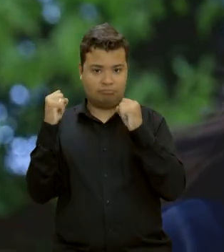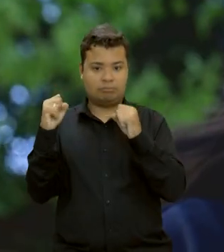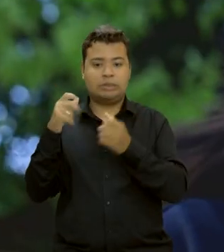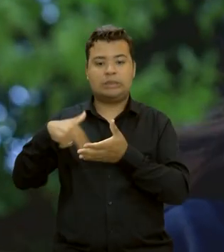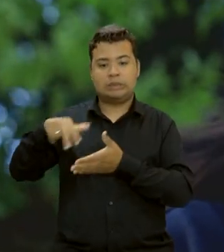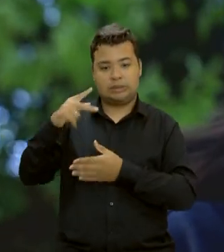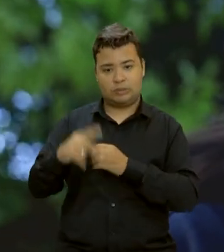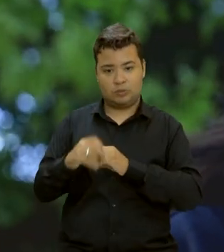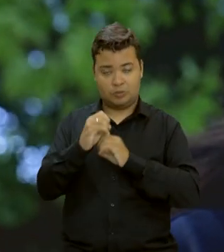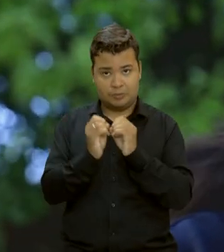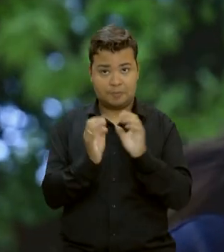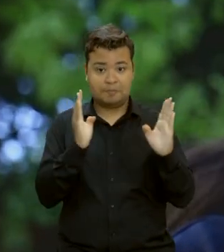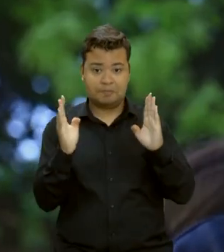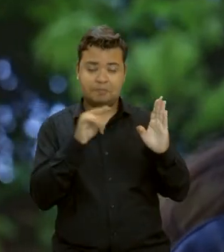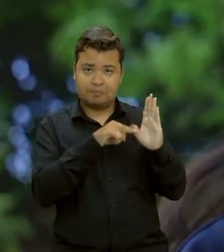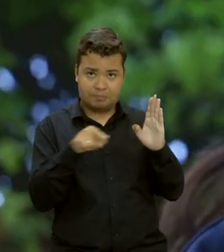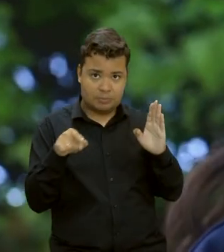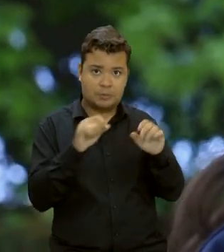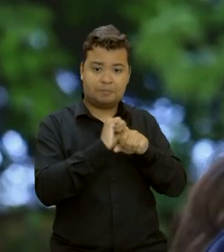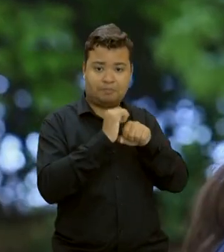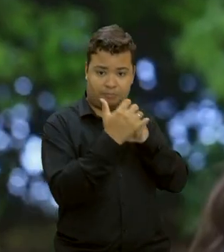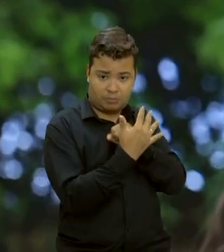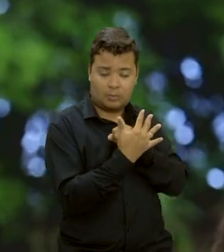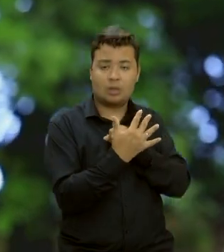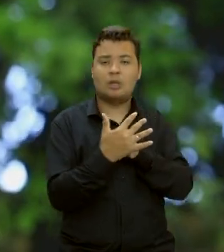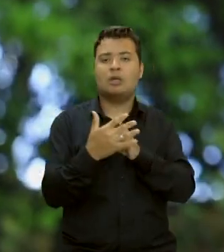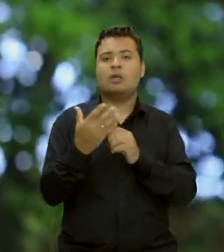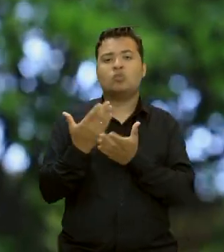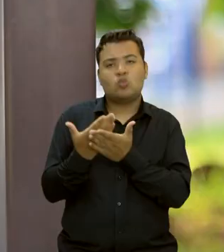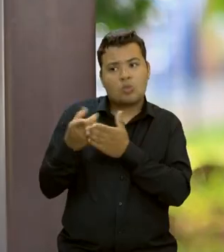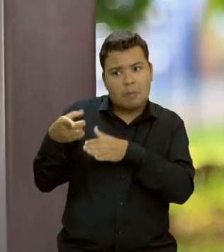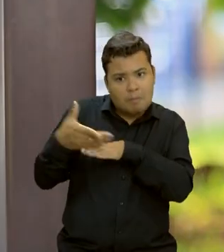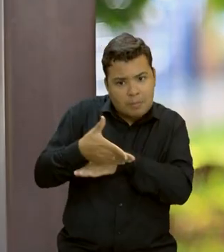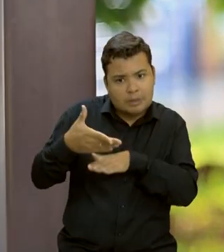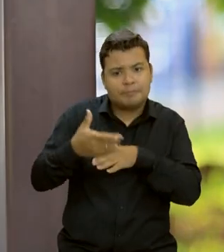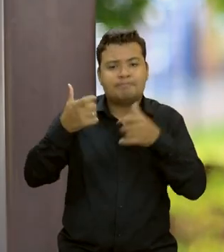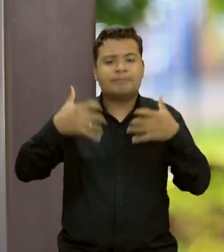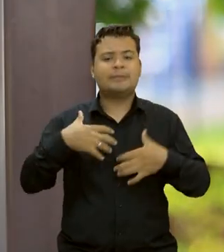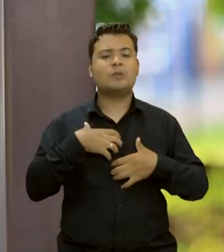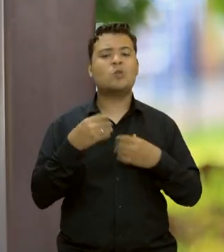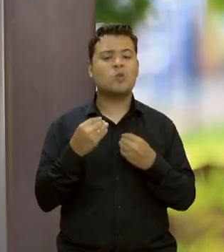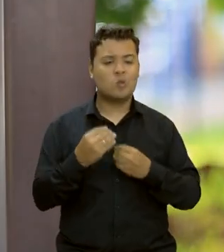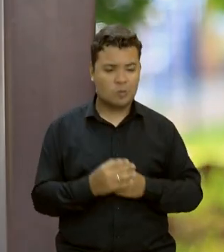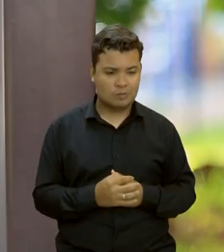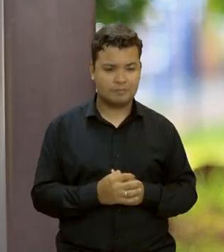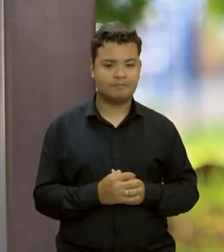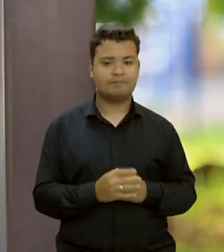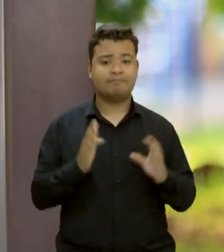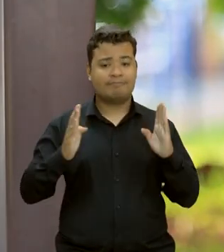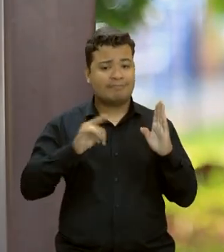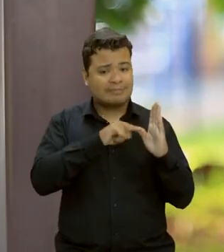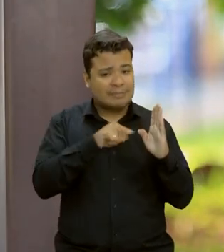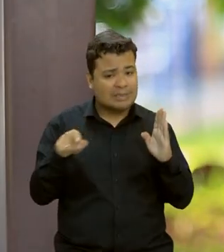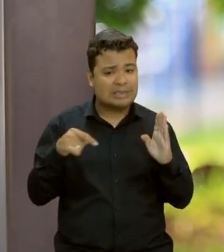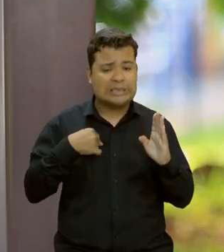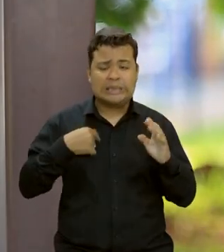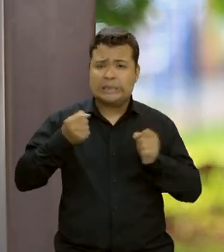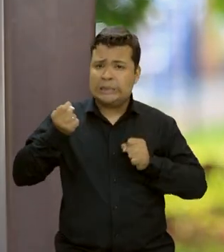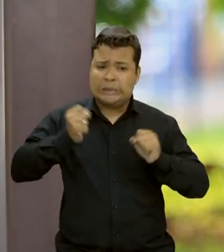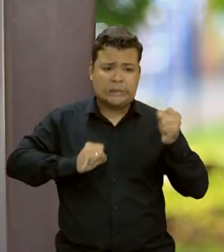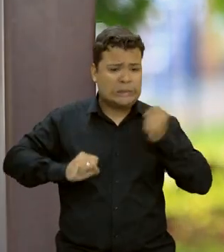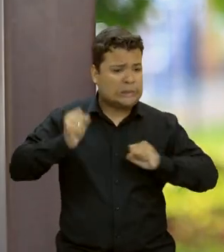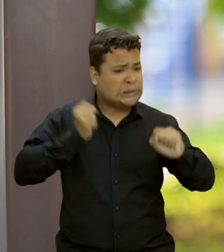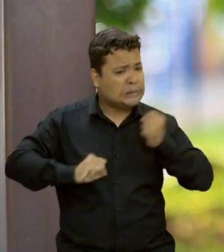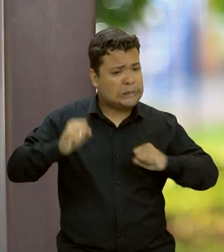Ela participou do estudo e compartilha como se sentia. Durante esse período eu fiquei extremamente ansiosa